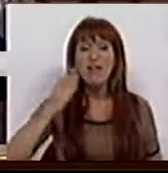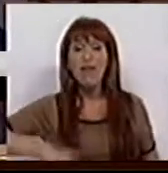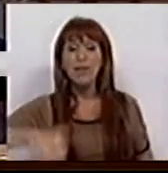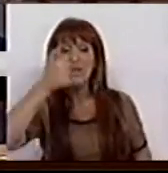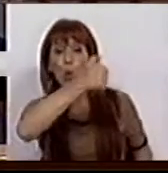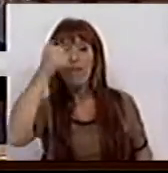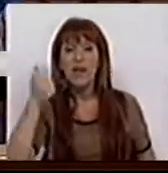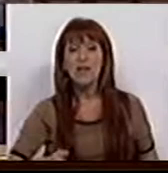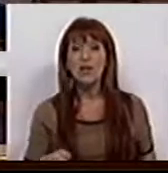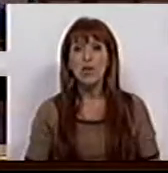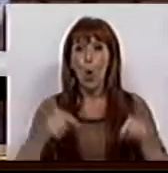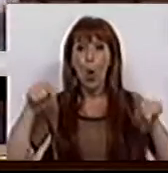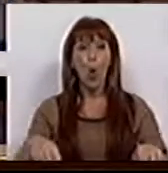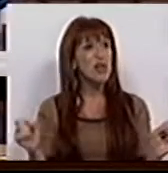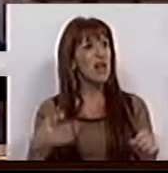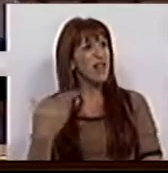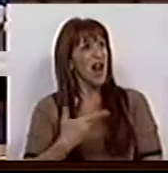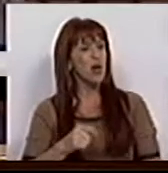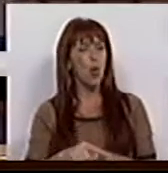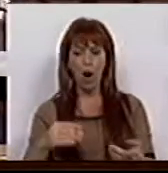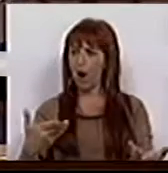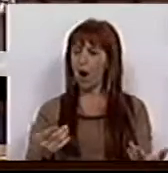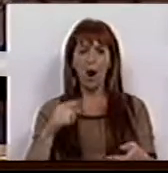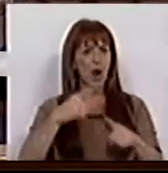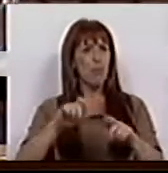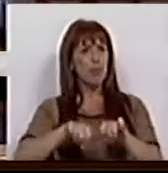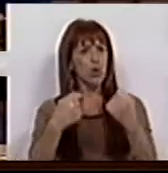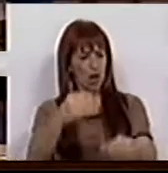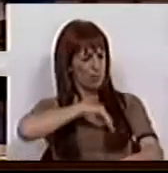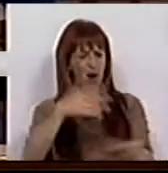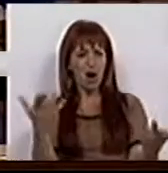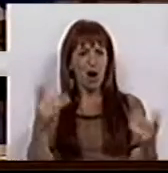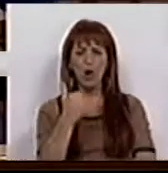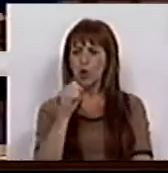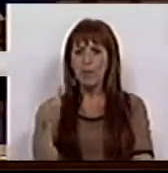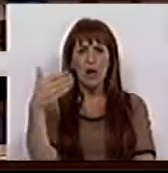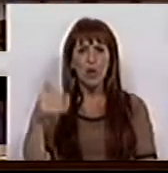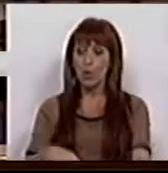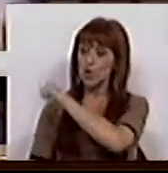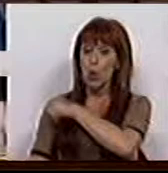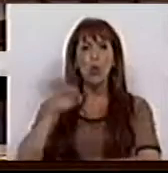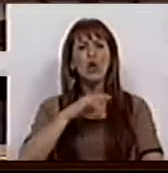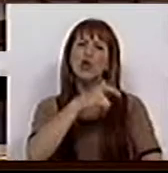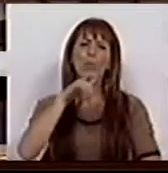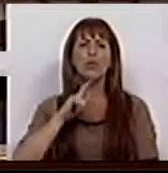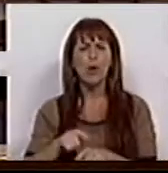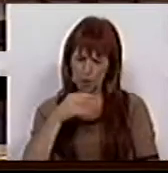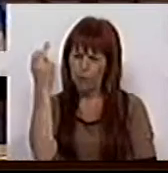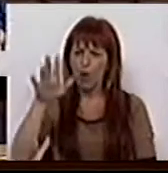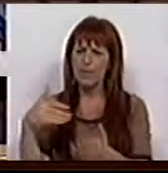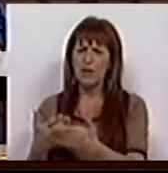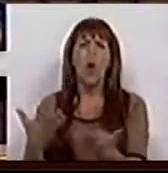55 anos que hoje não tem direito a qualquer prestação social, em 2011 os senhores prometiam uma